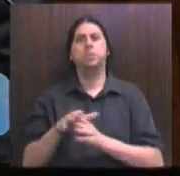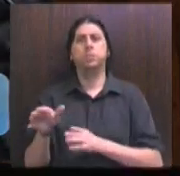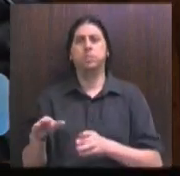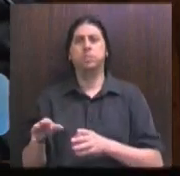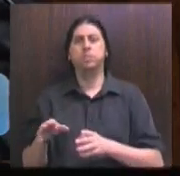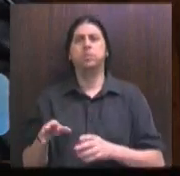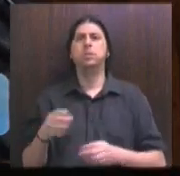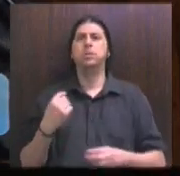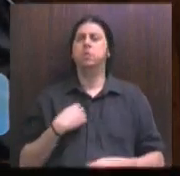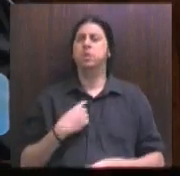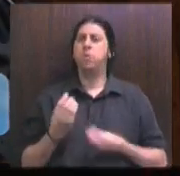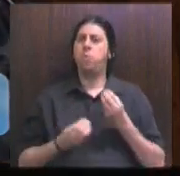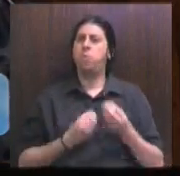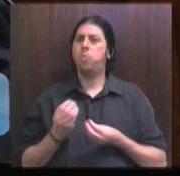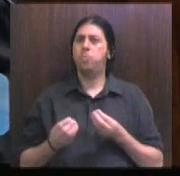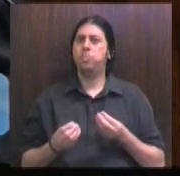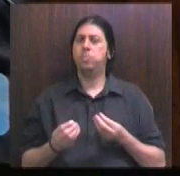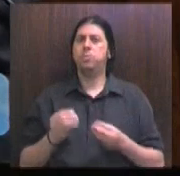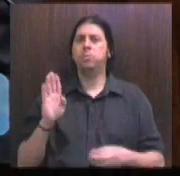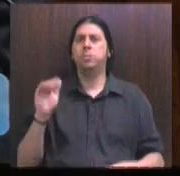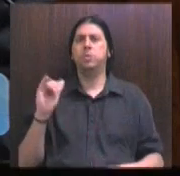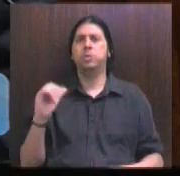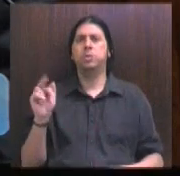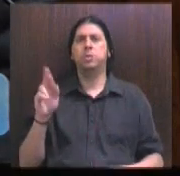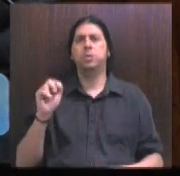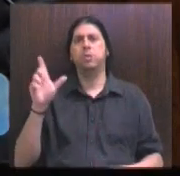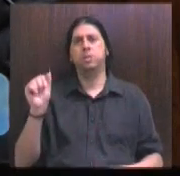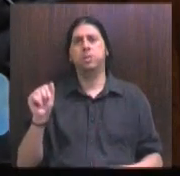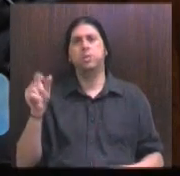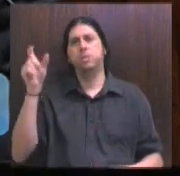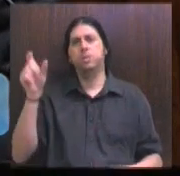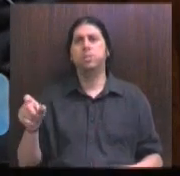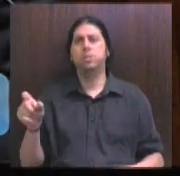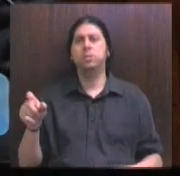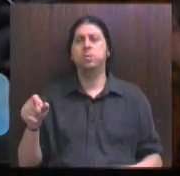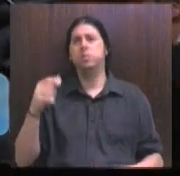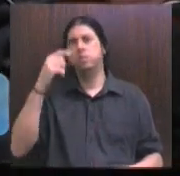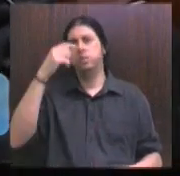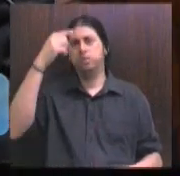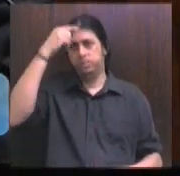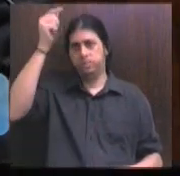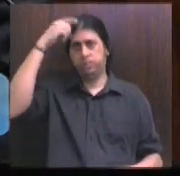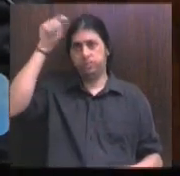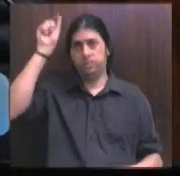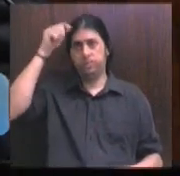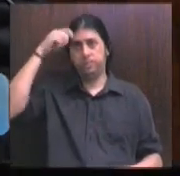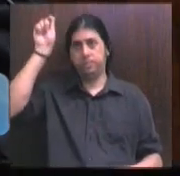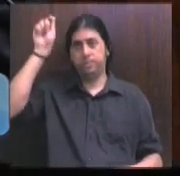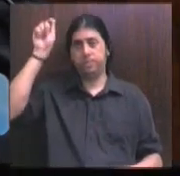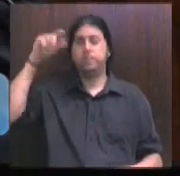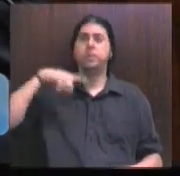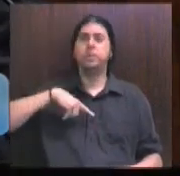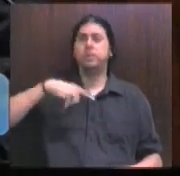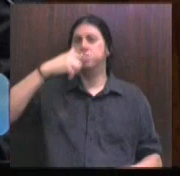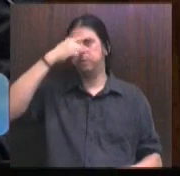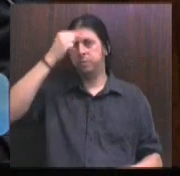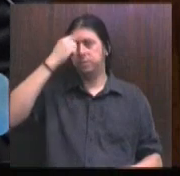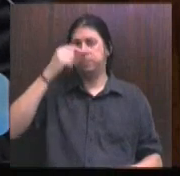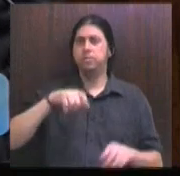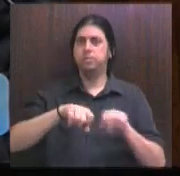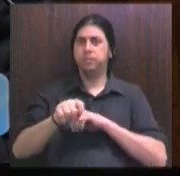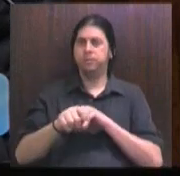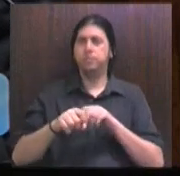eu como bacharel, posso dizer, bacharel em direito, dizer, daquilo que é a minha